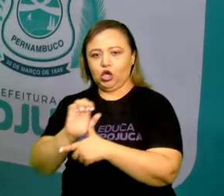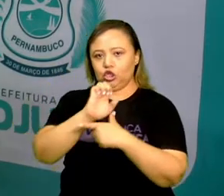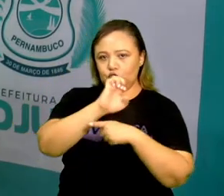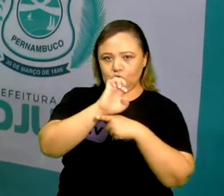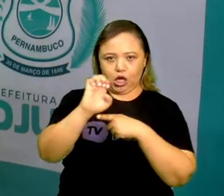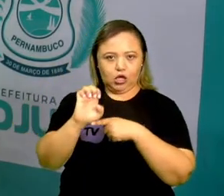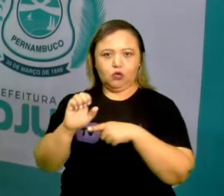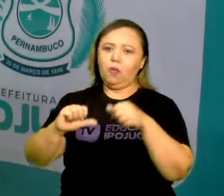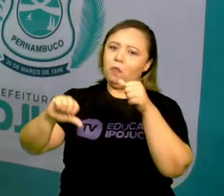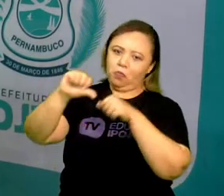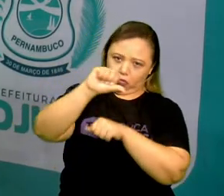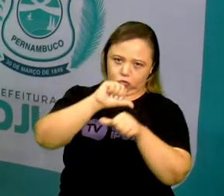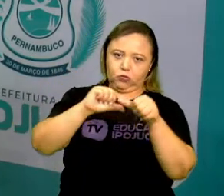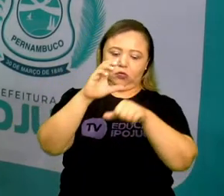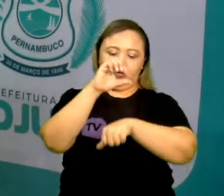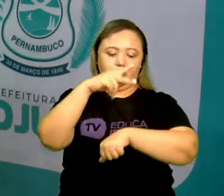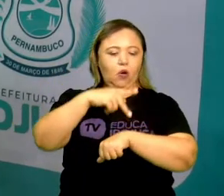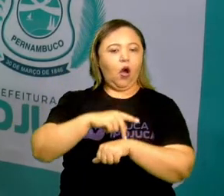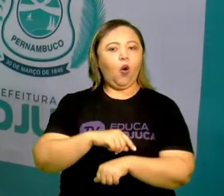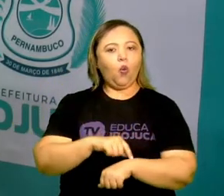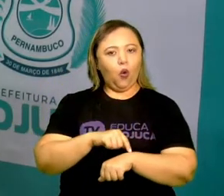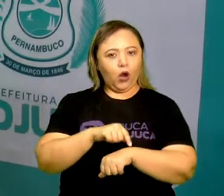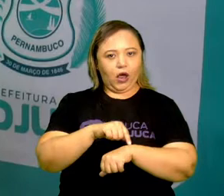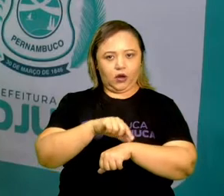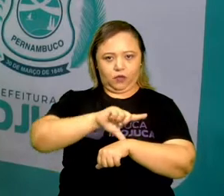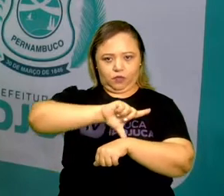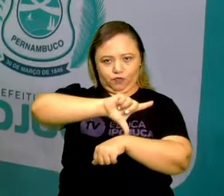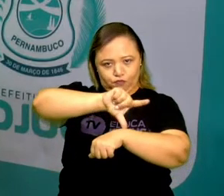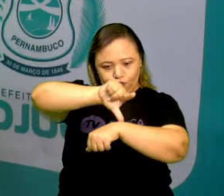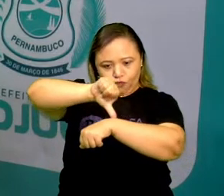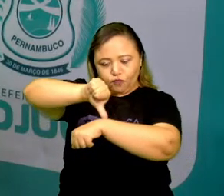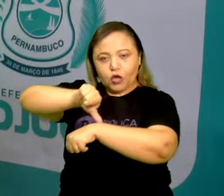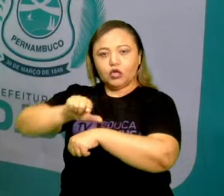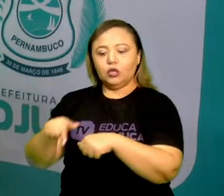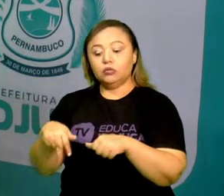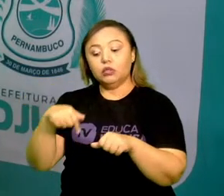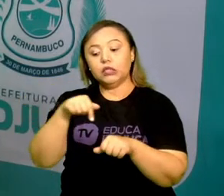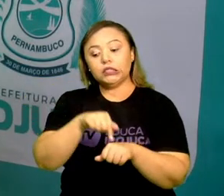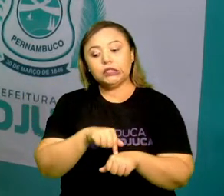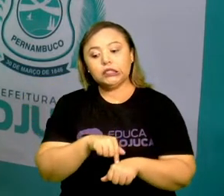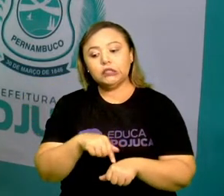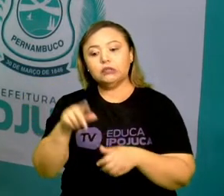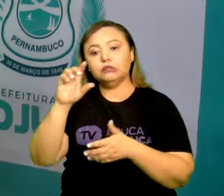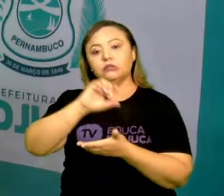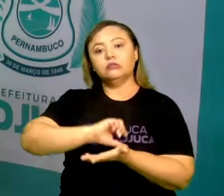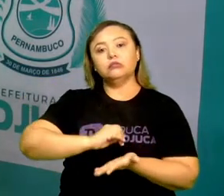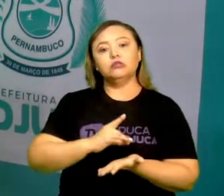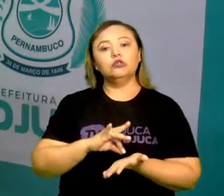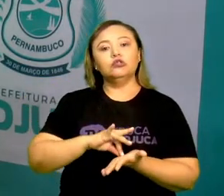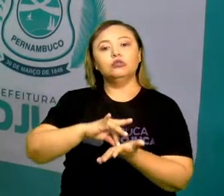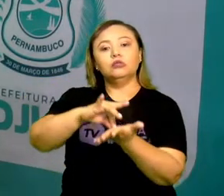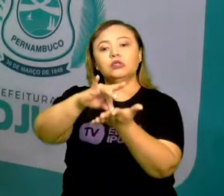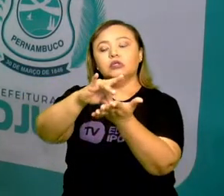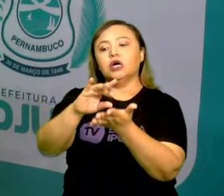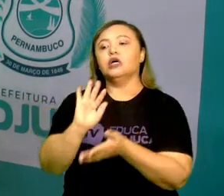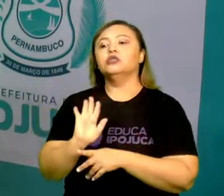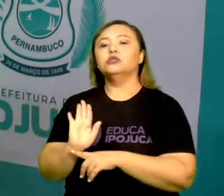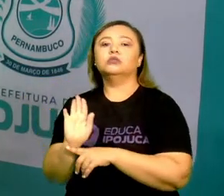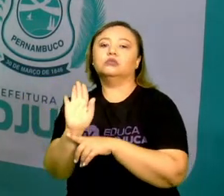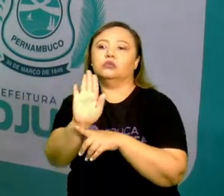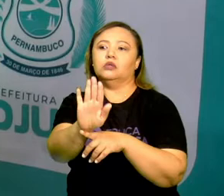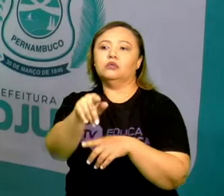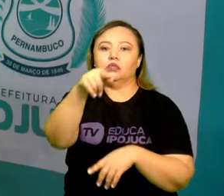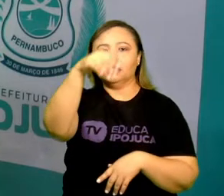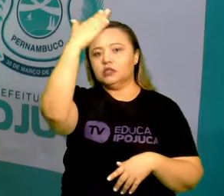horário de acordo com o fuso horário, ou horário de verão, se a cidade tem ou não. Mas o GPS, ele manda a hora exata